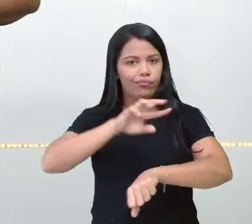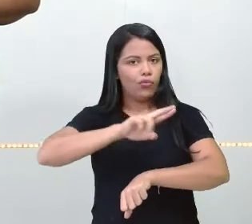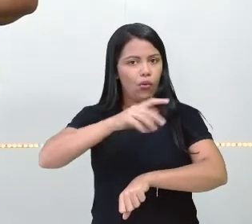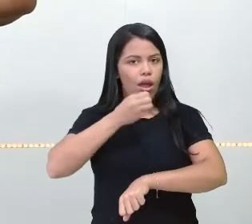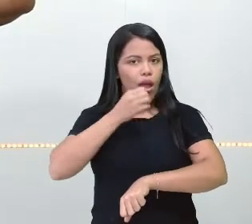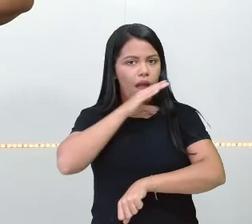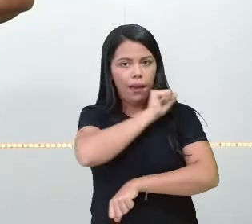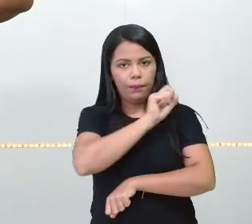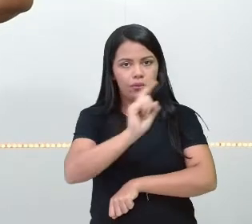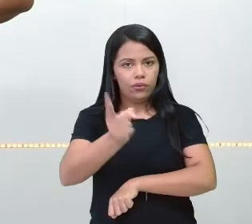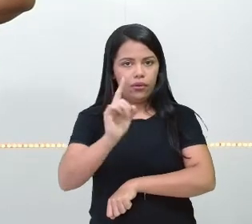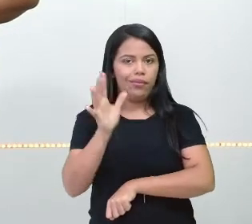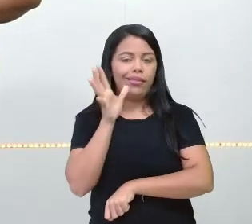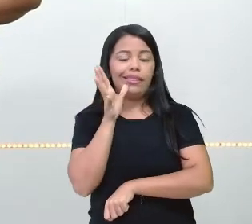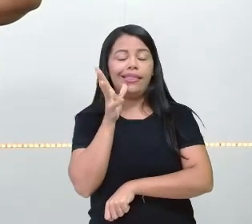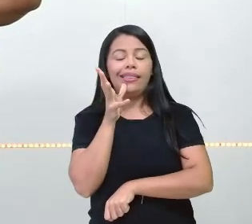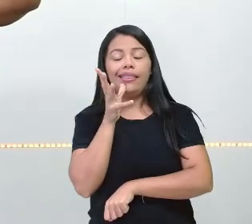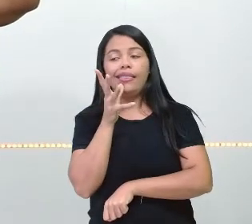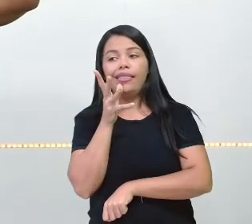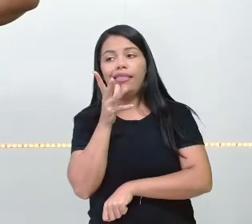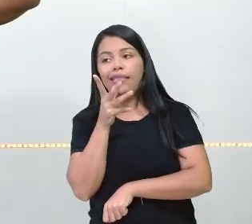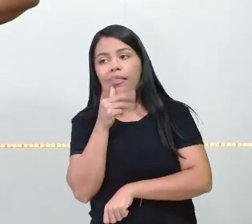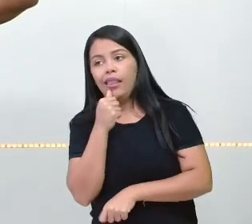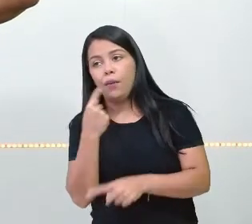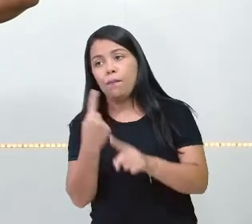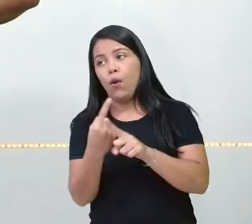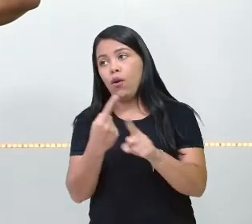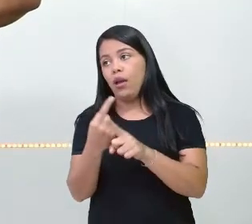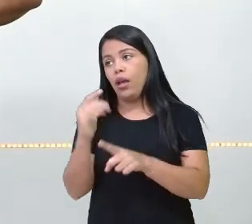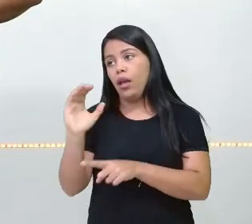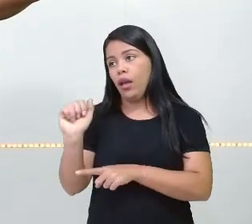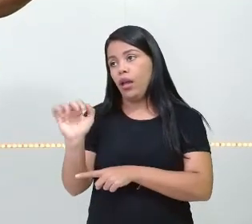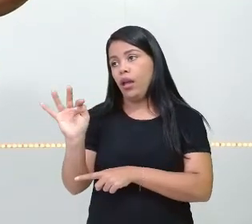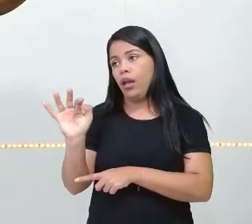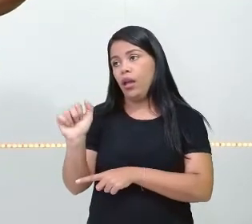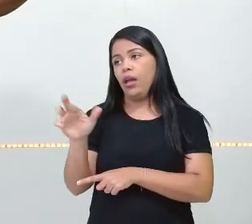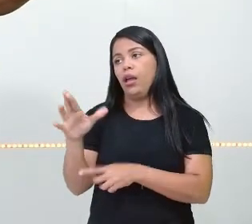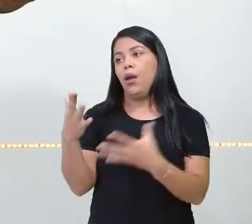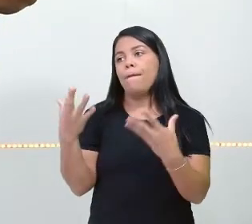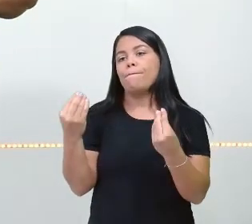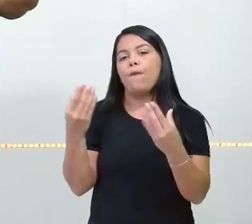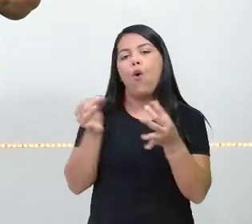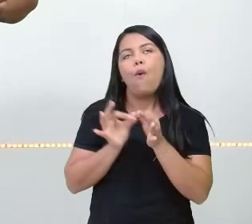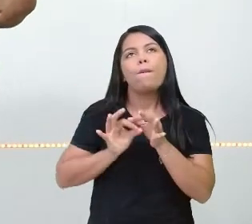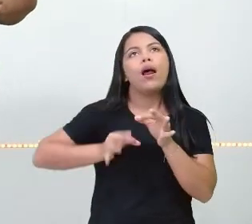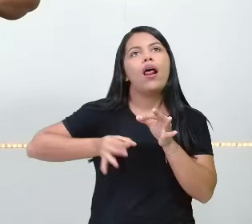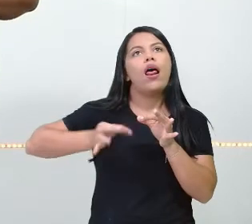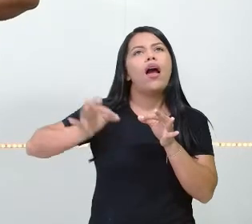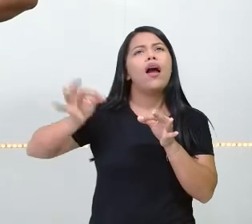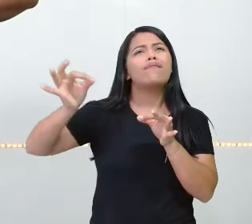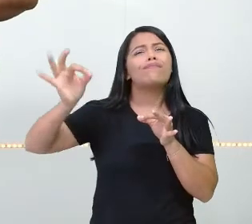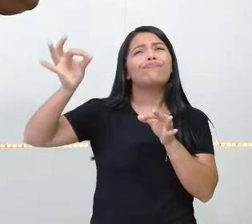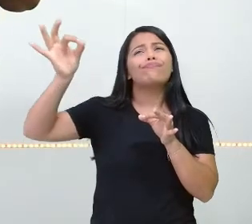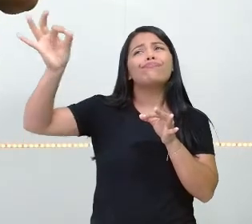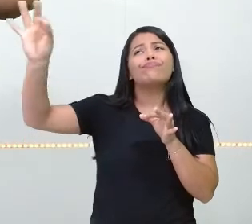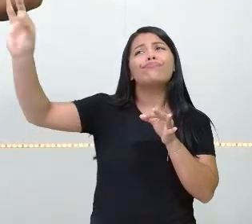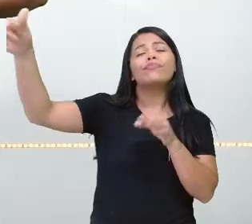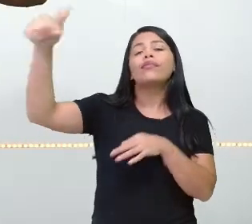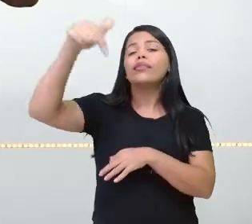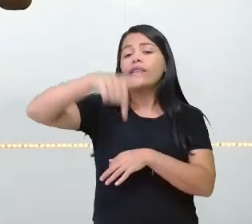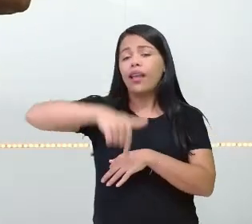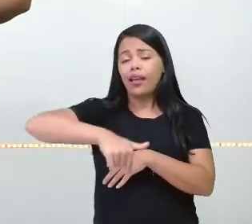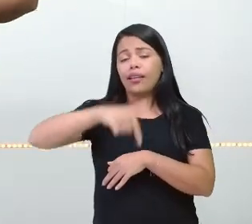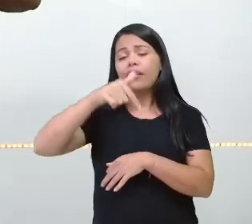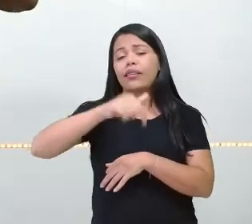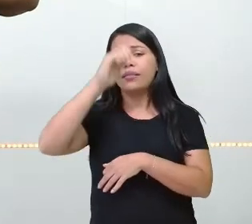Demora para chegar. Por quê? Porque o Catar é bem distante do nosso país, o Brasil. Mas,